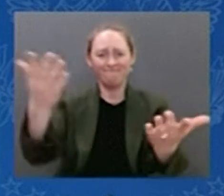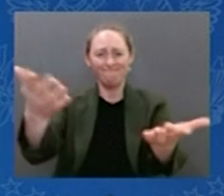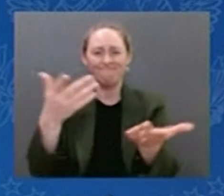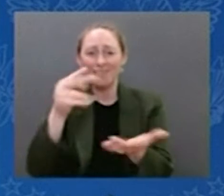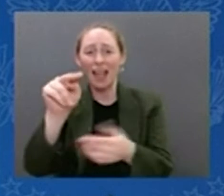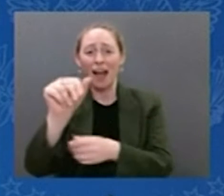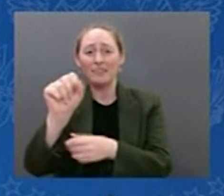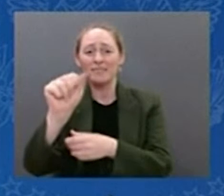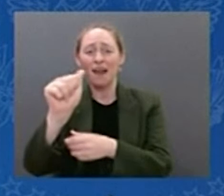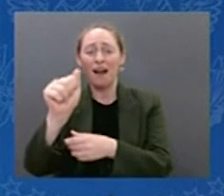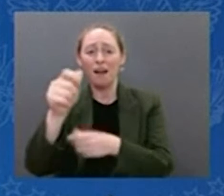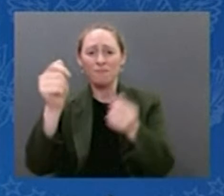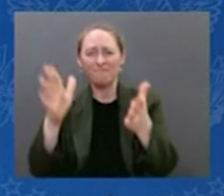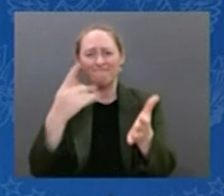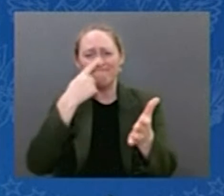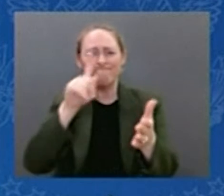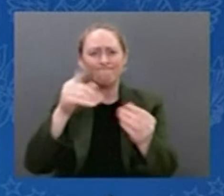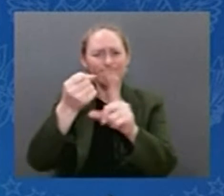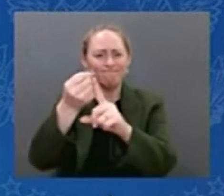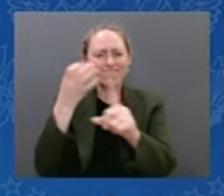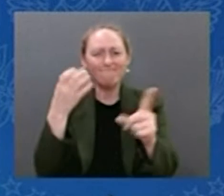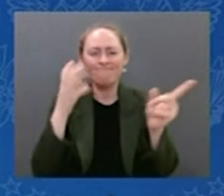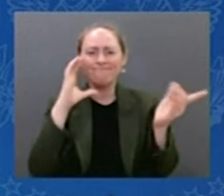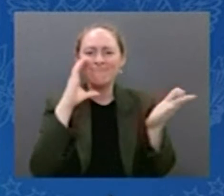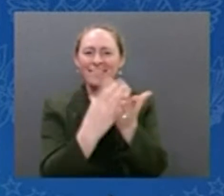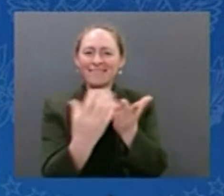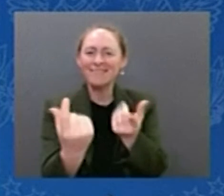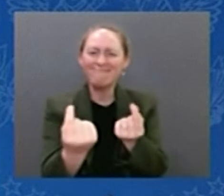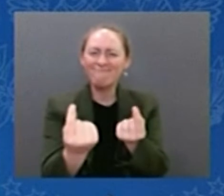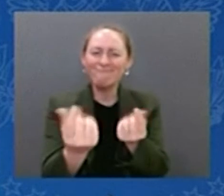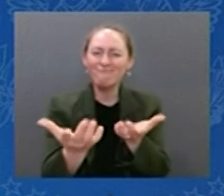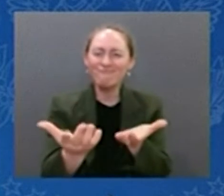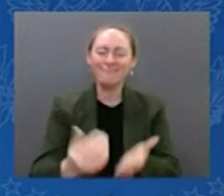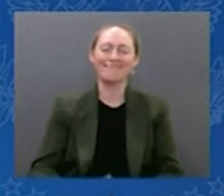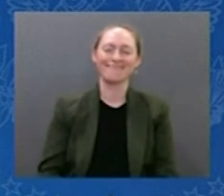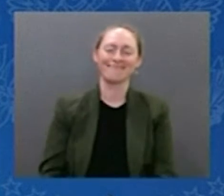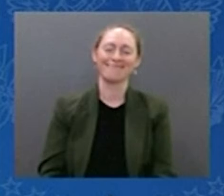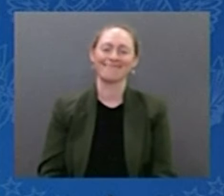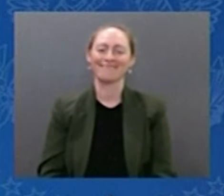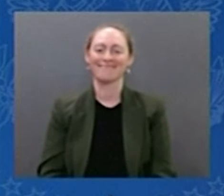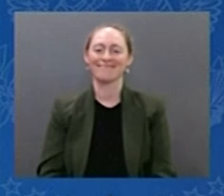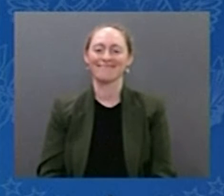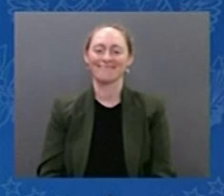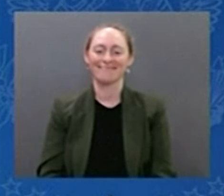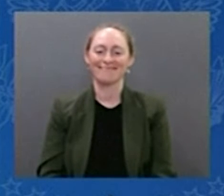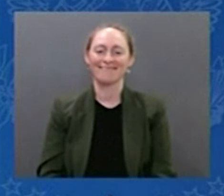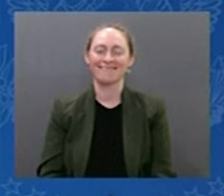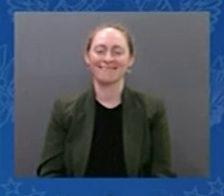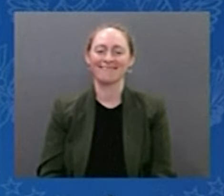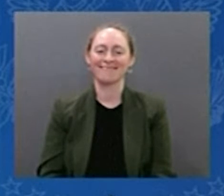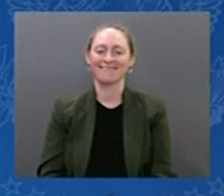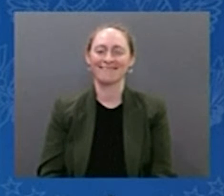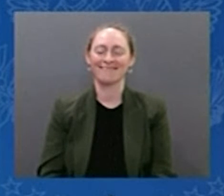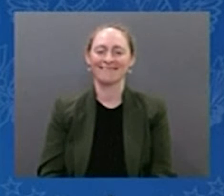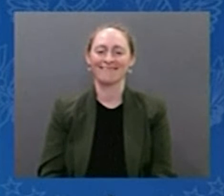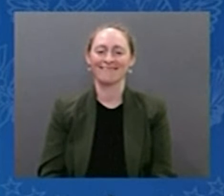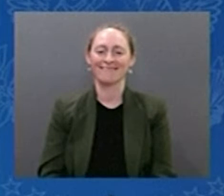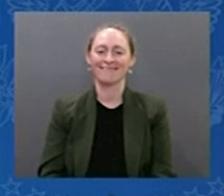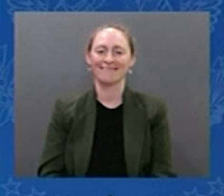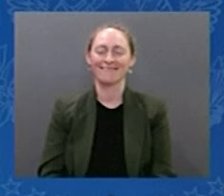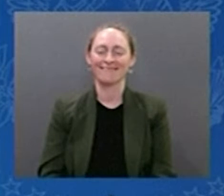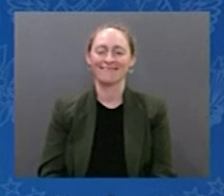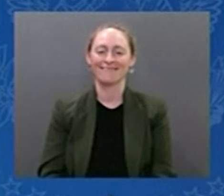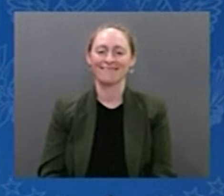De acordo com o administrador da NASA, Bill Nelson, as imagens captadas pelo telescópio James Webb, o mais poderoso colocado em órbita,